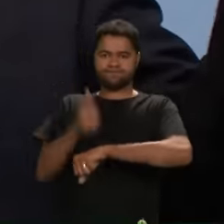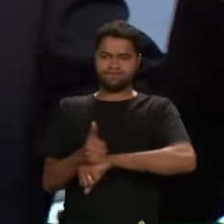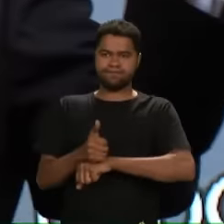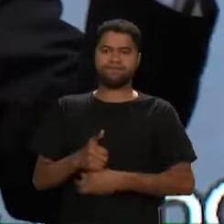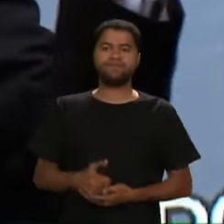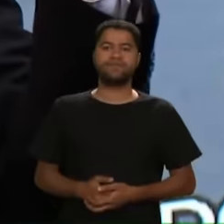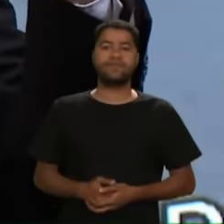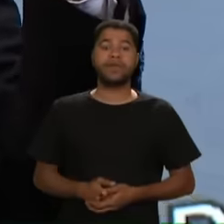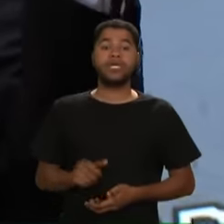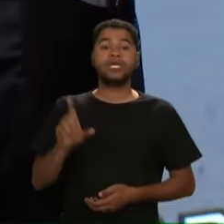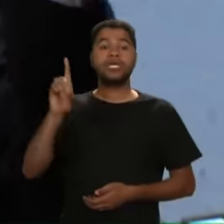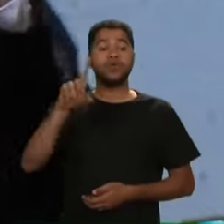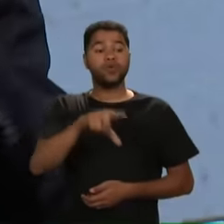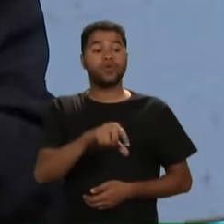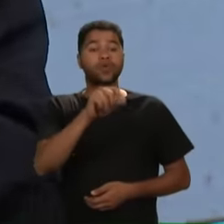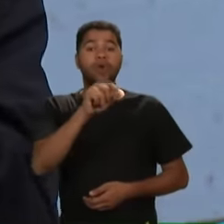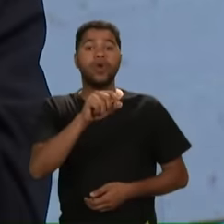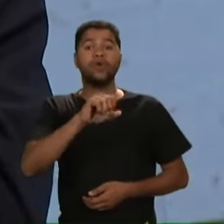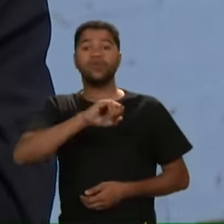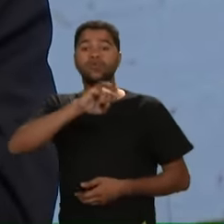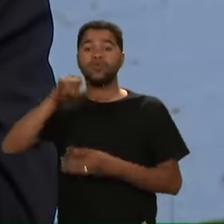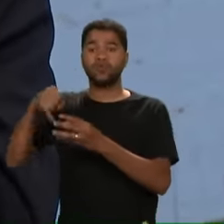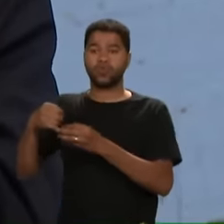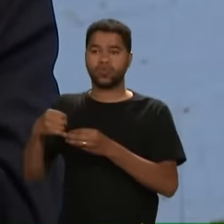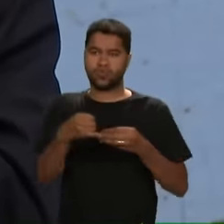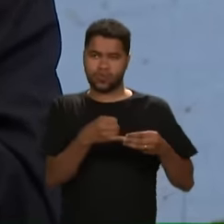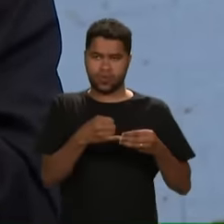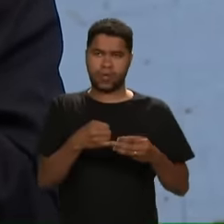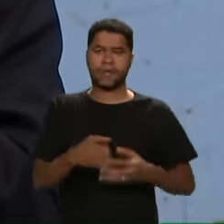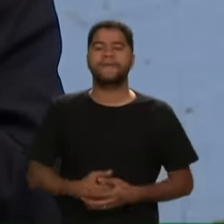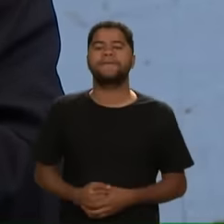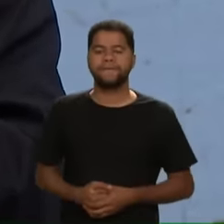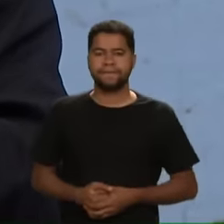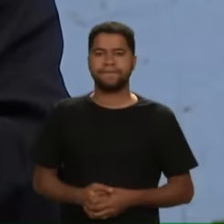E Deus levantou Um homem chamado Josué